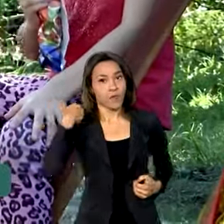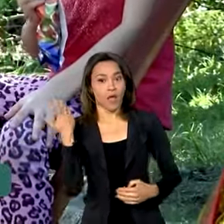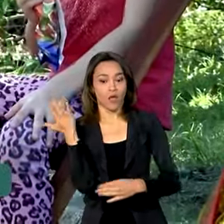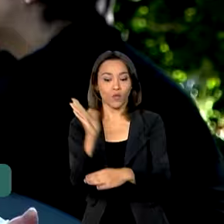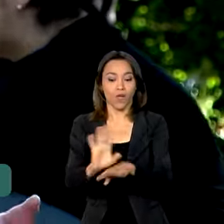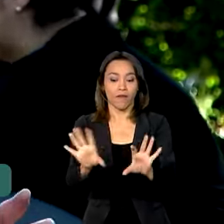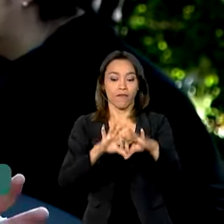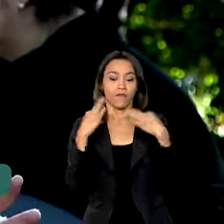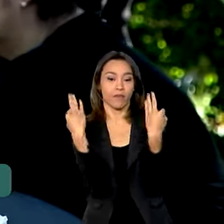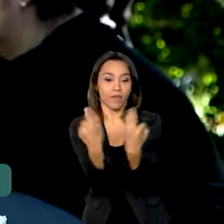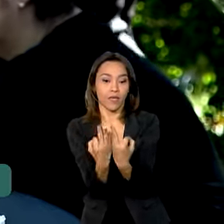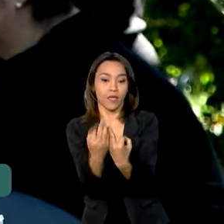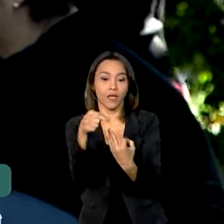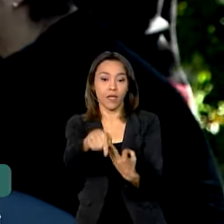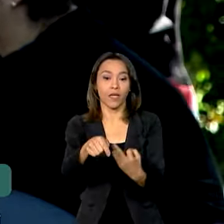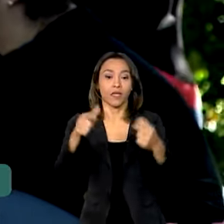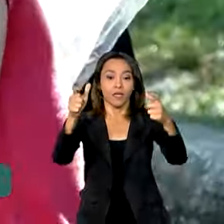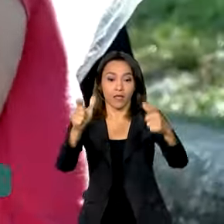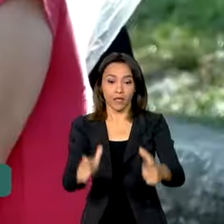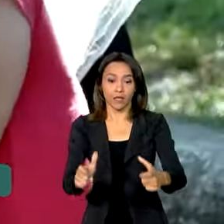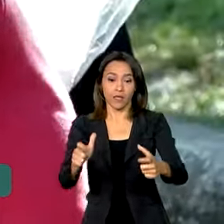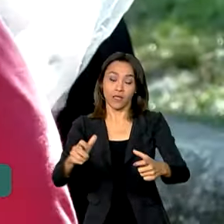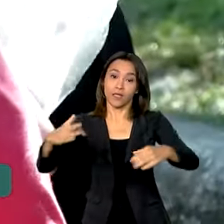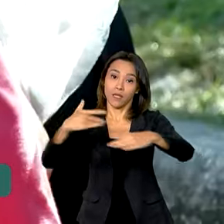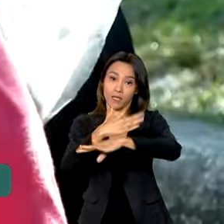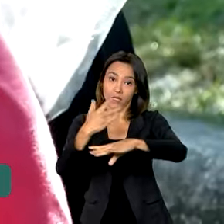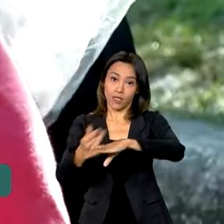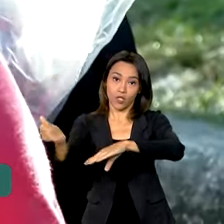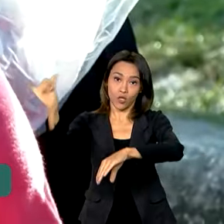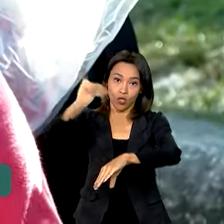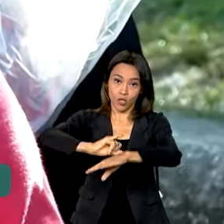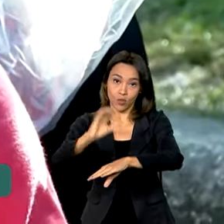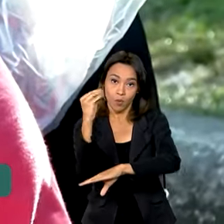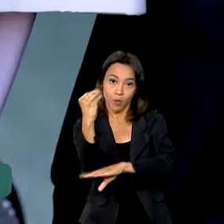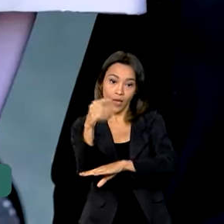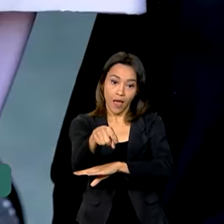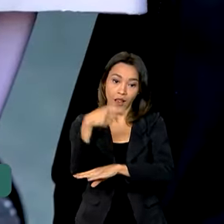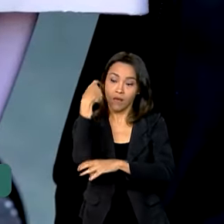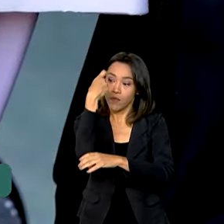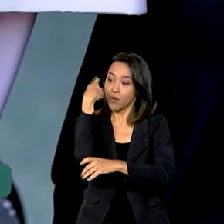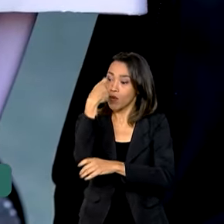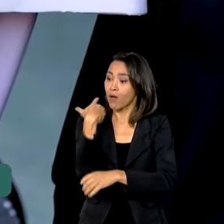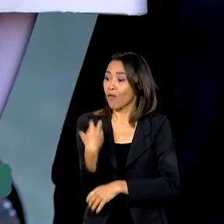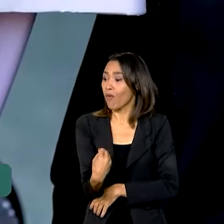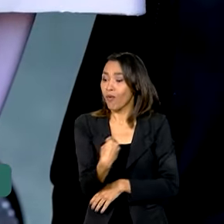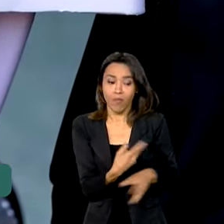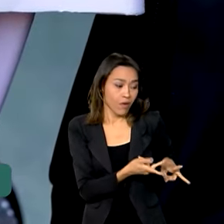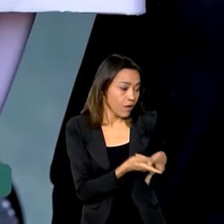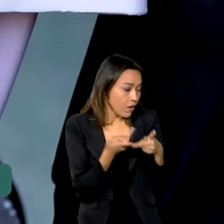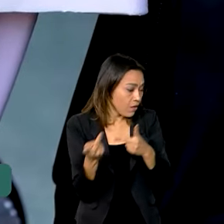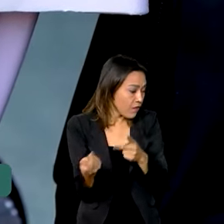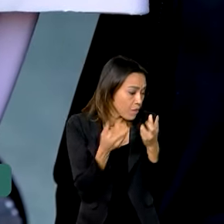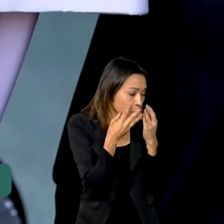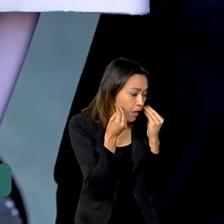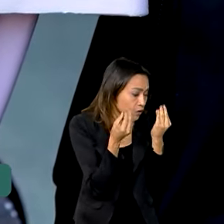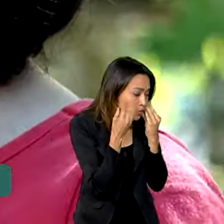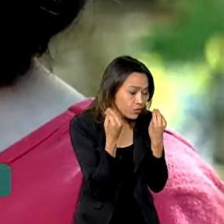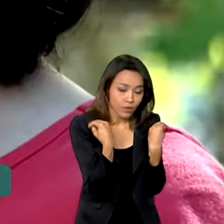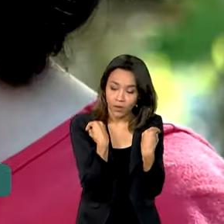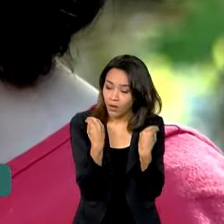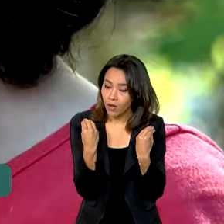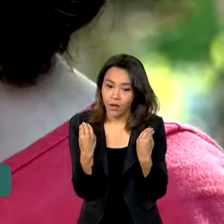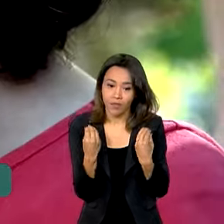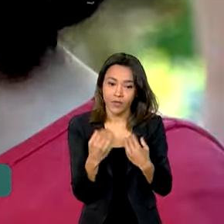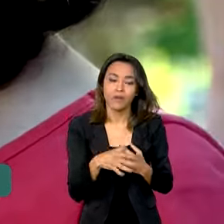casa em Humaitá, na zona norte de Porto Alegre, a menina tinha uma preocupação. Como levar o estique, o gatinho da família?